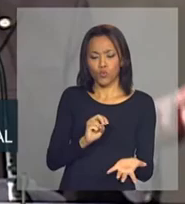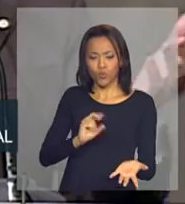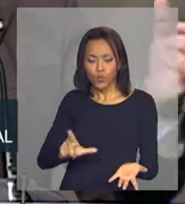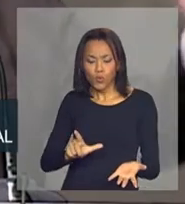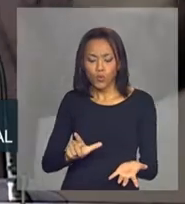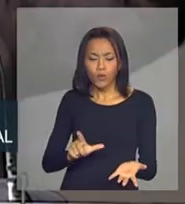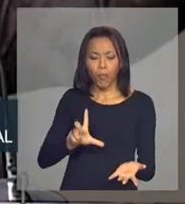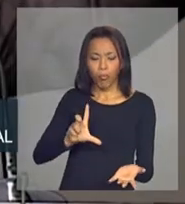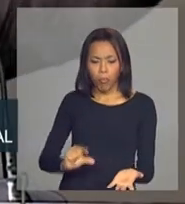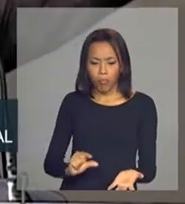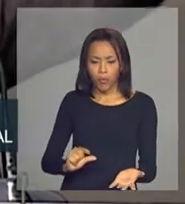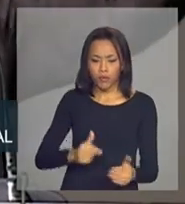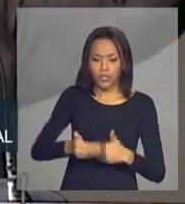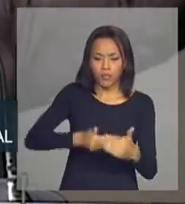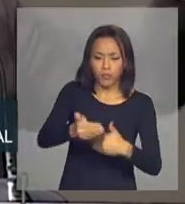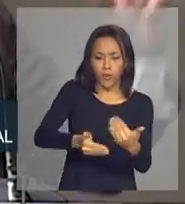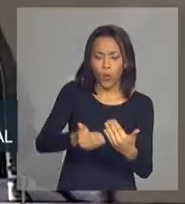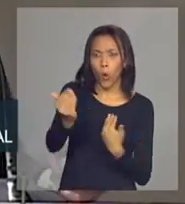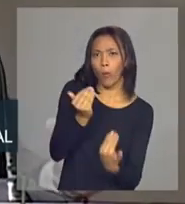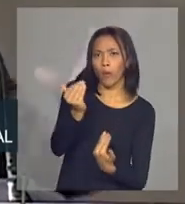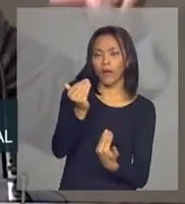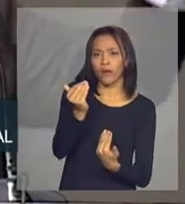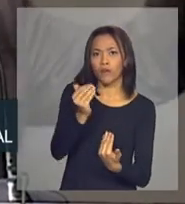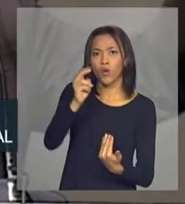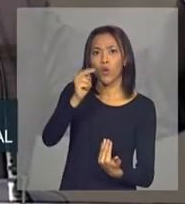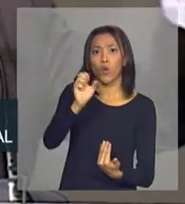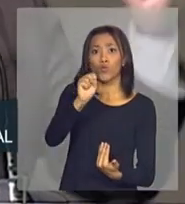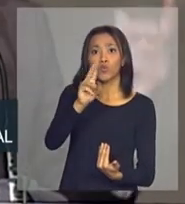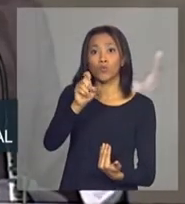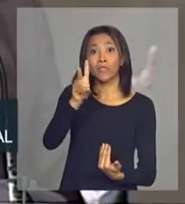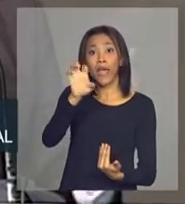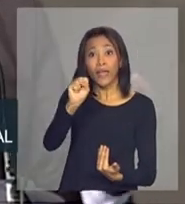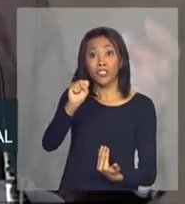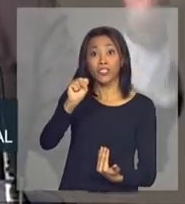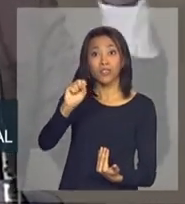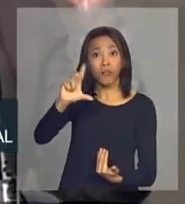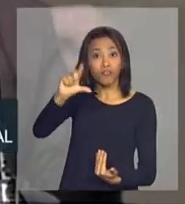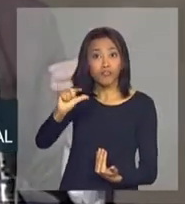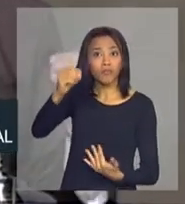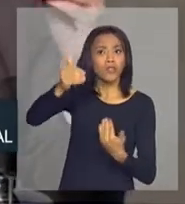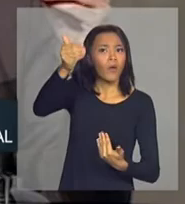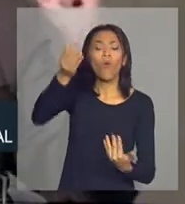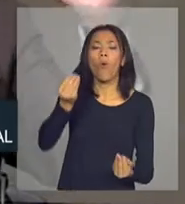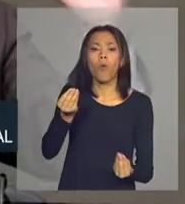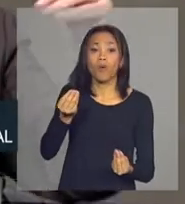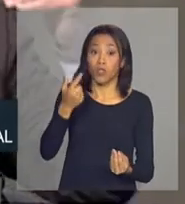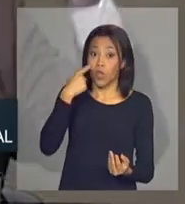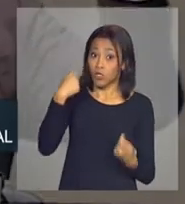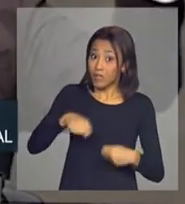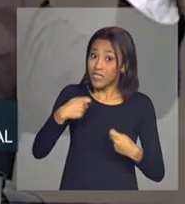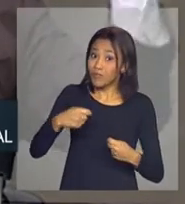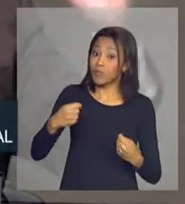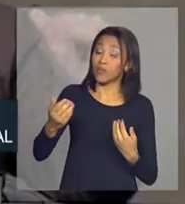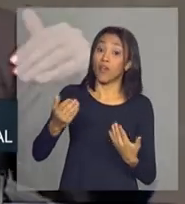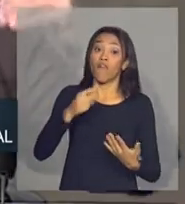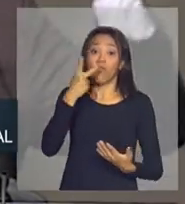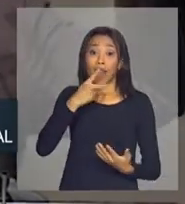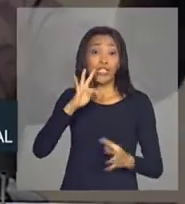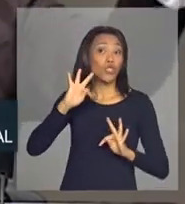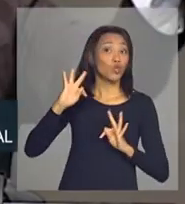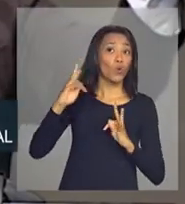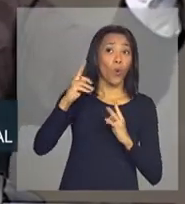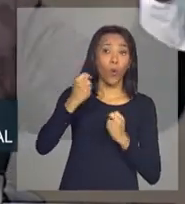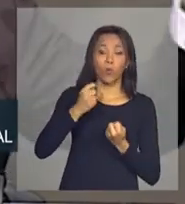crescendo pouco, porque cresceu menos do que o Sudeste está crescendo pouco. Não, nós temos que falar aqui do Brasil crescendo muito, todos